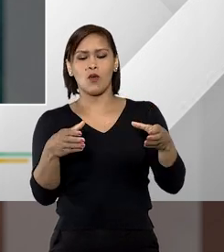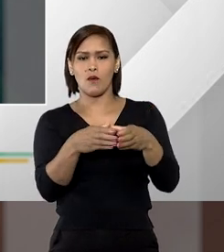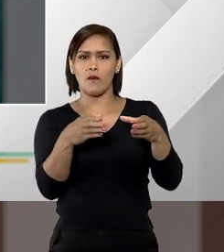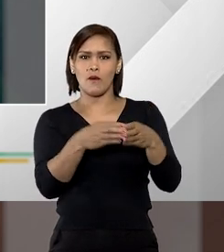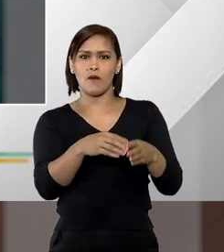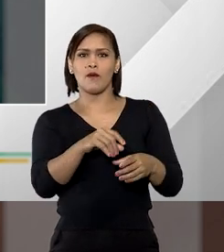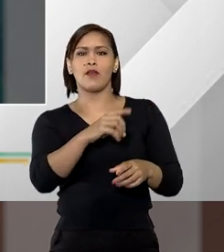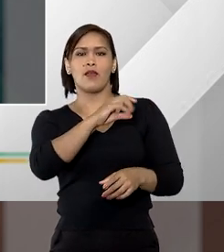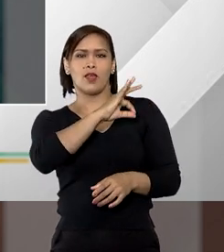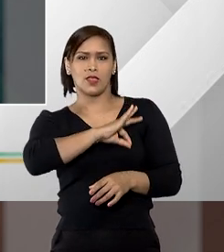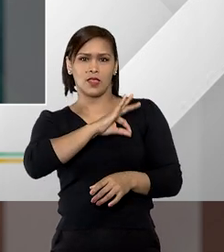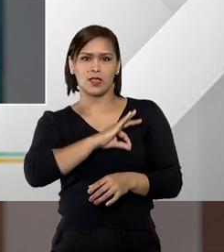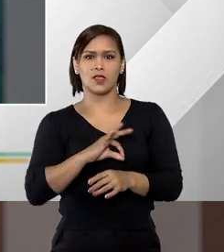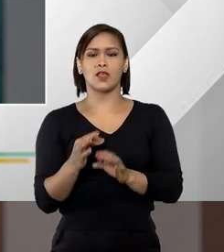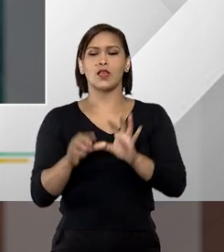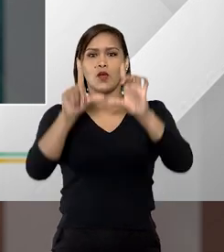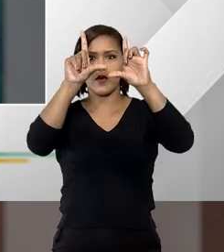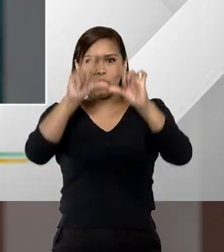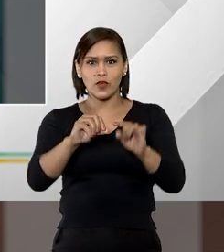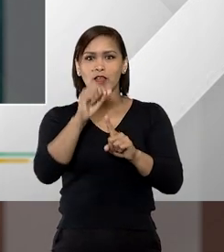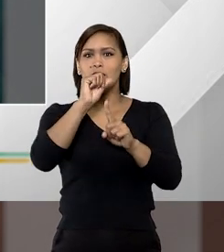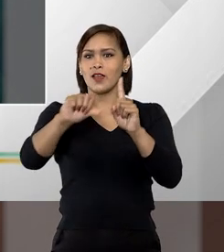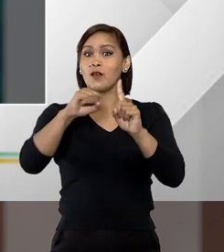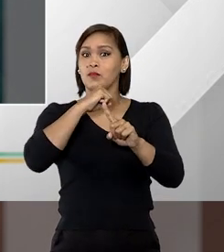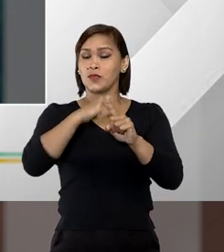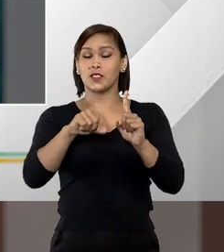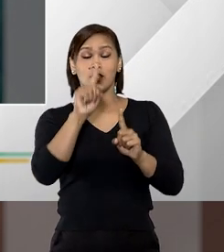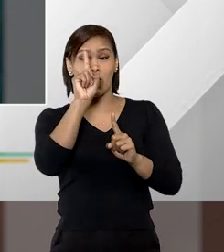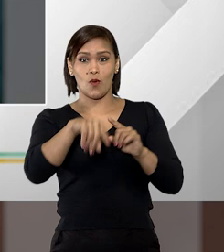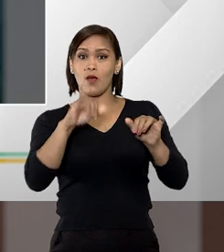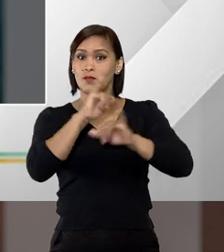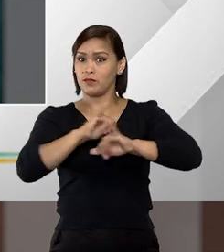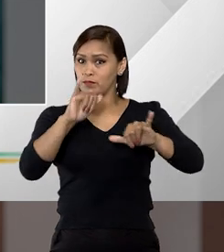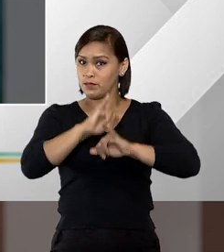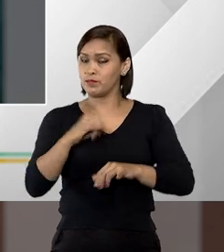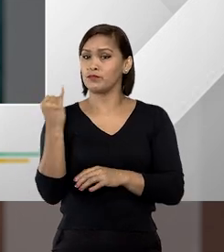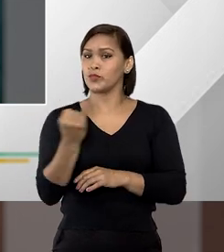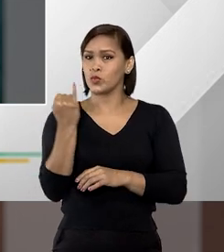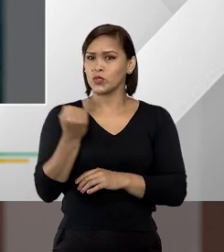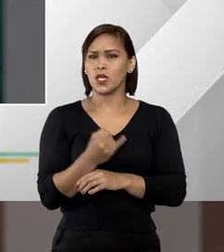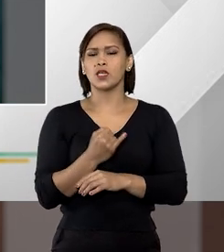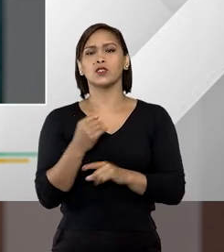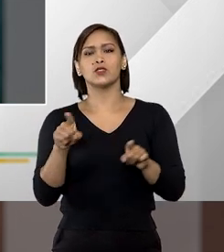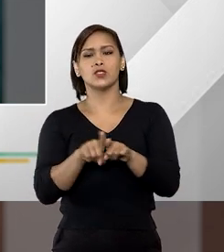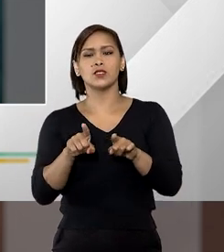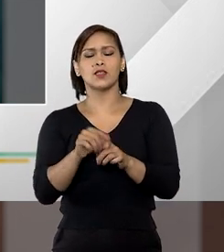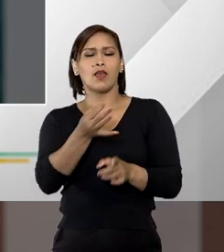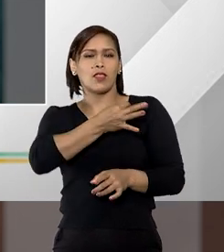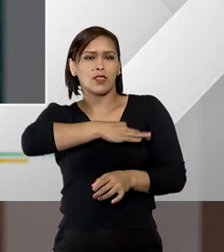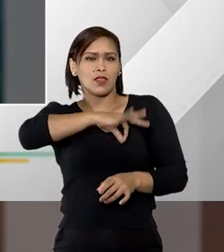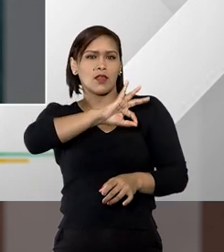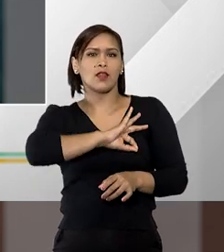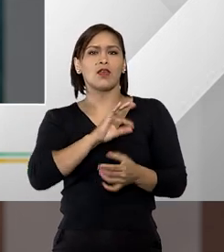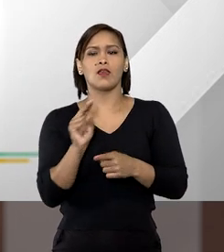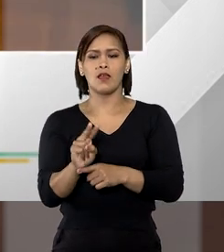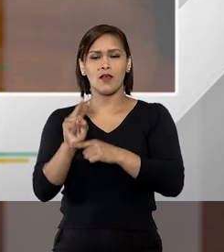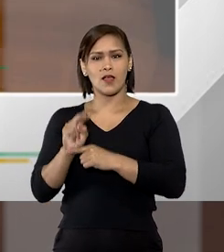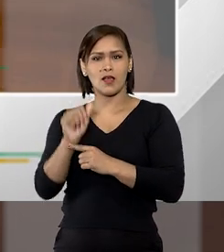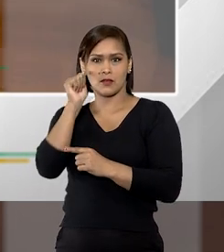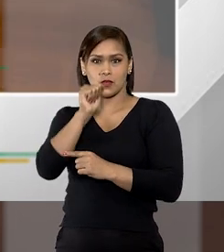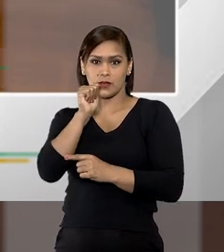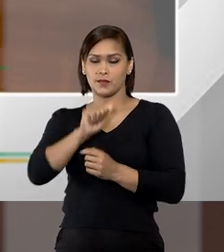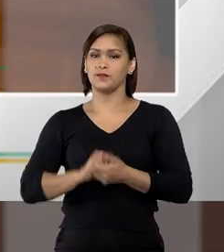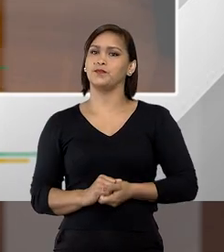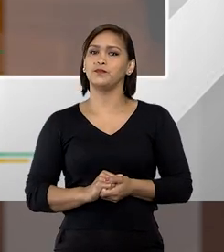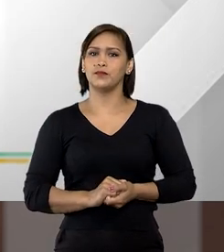de defesa das mulheres diminui o feminicídio então olha que dado importante quanto que seria relevante nós termos delegacias de atendimento das mulheres